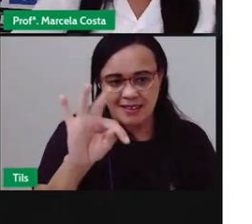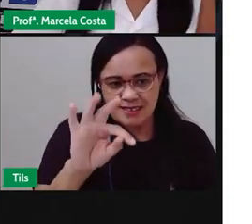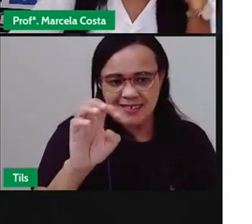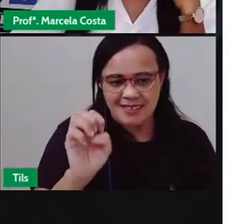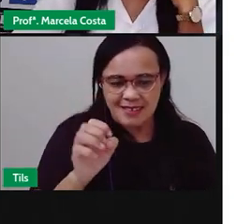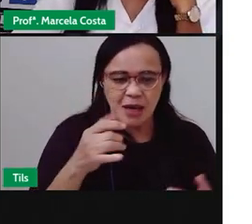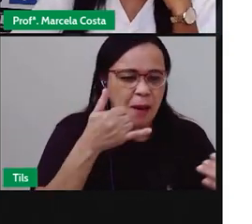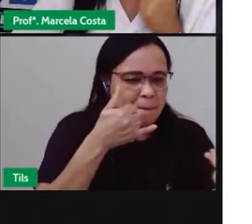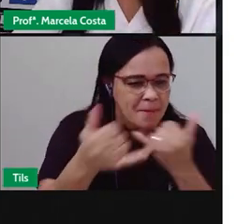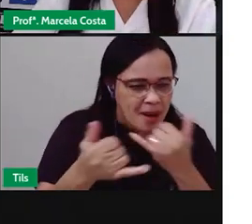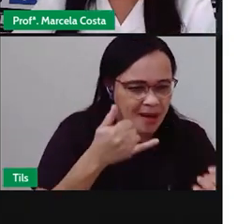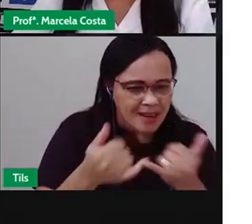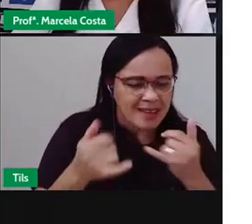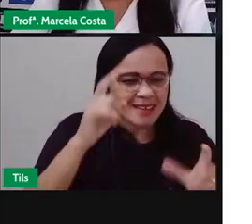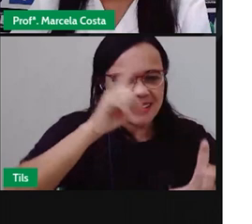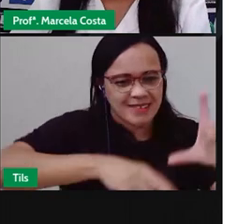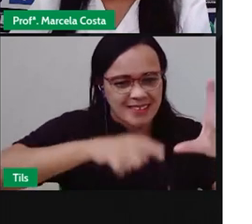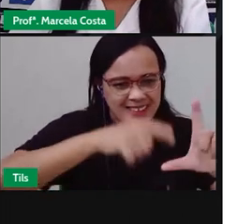Vamos lá?